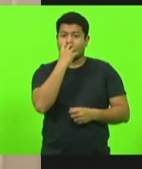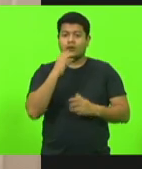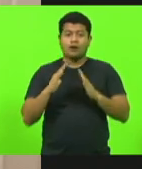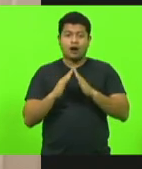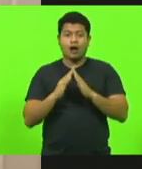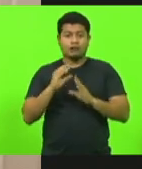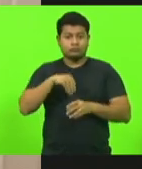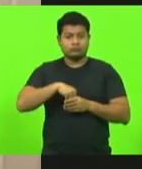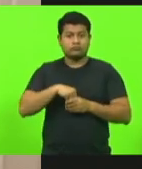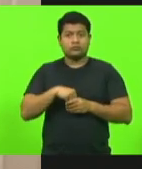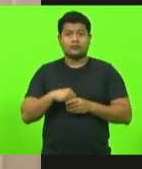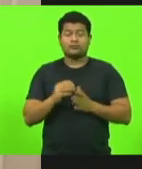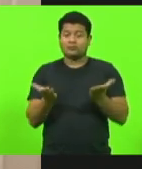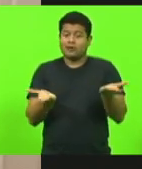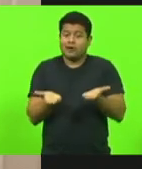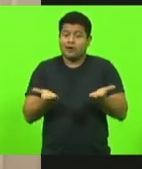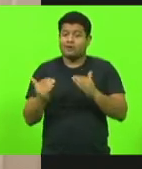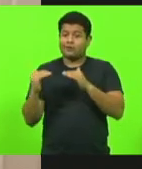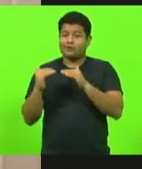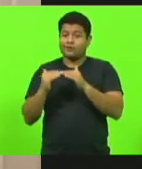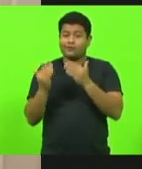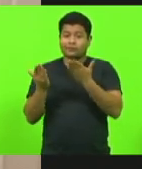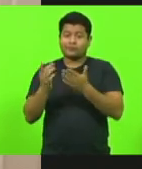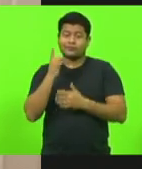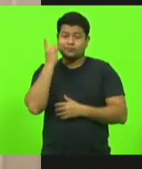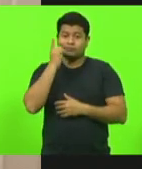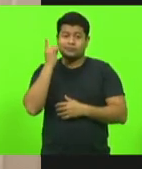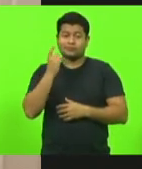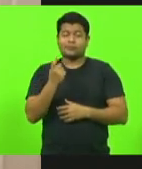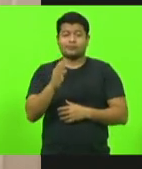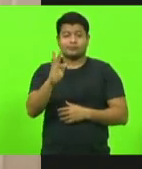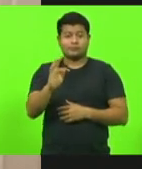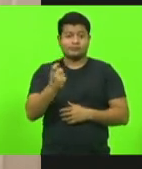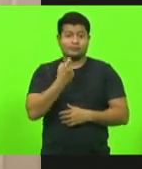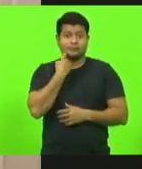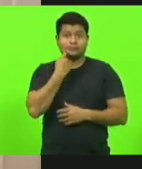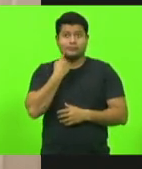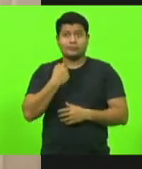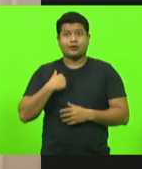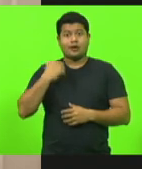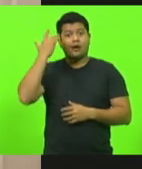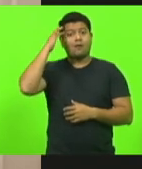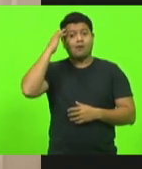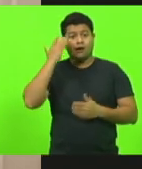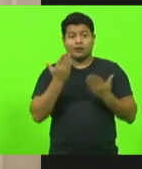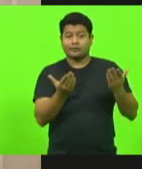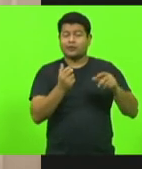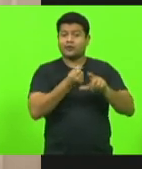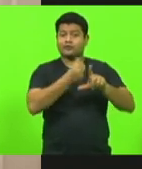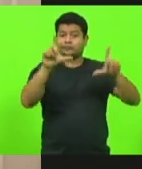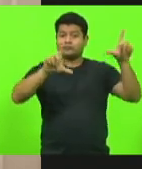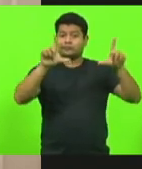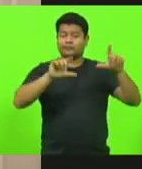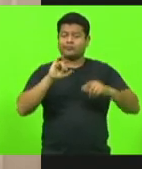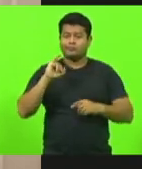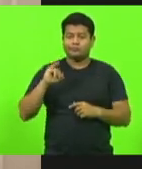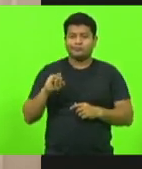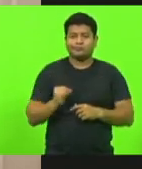concordo com o nosso deputado que falou aí. Eu acho que foi muito feio que a imprensa aproveitou isso.